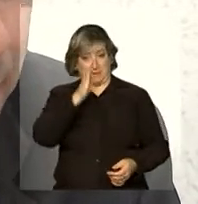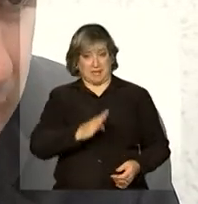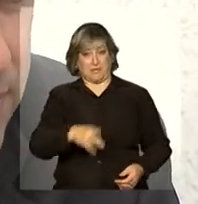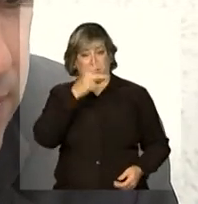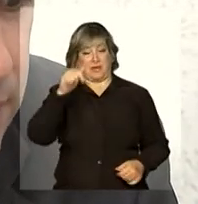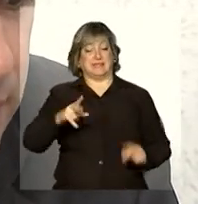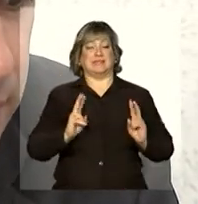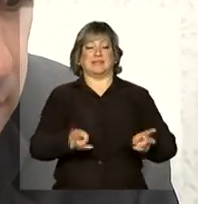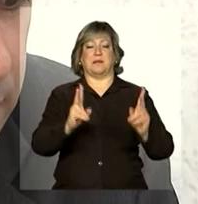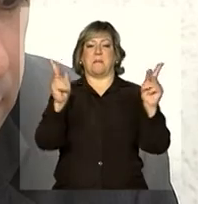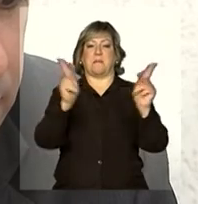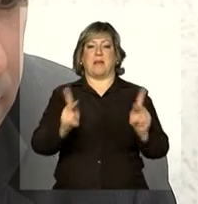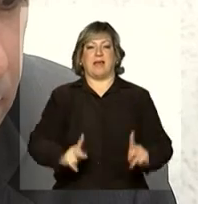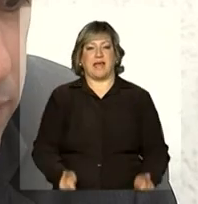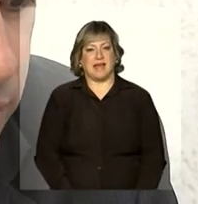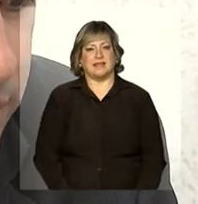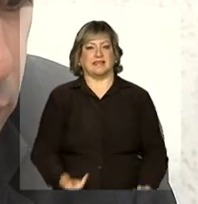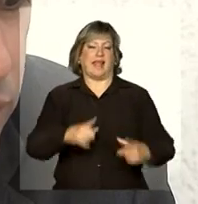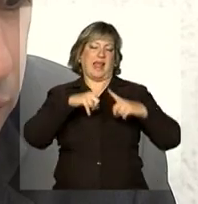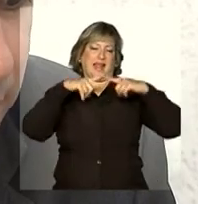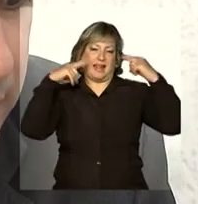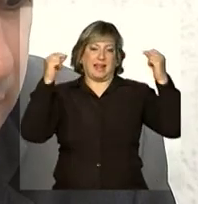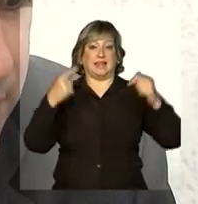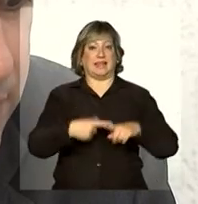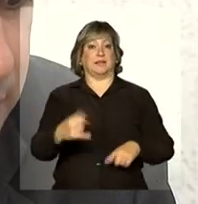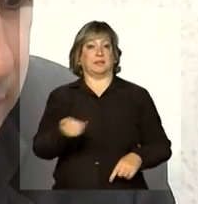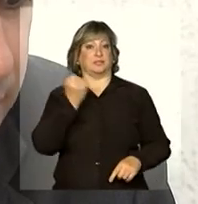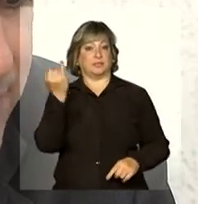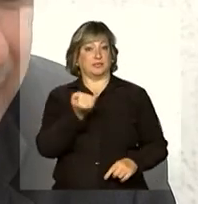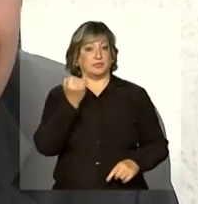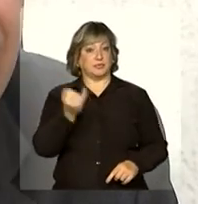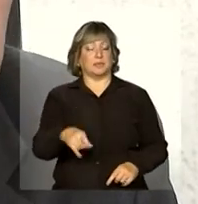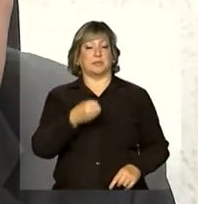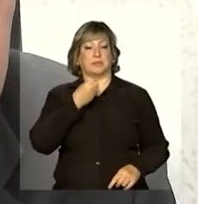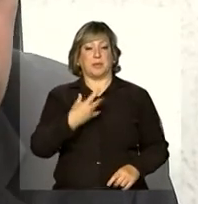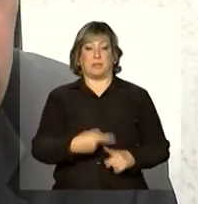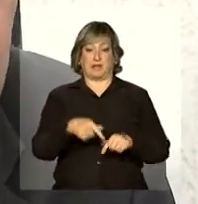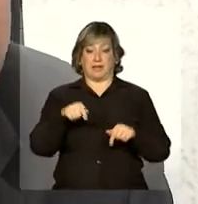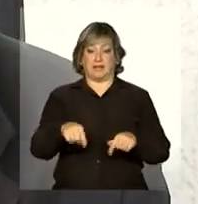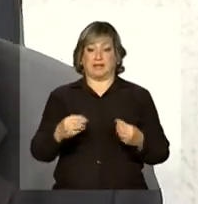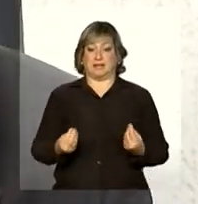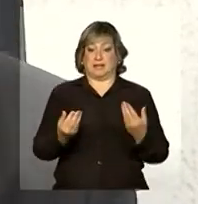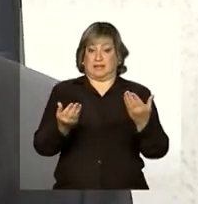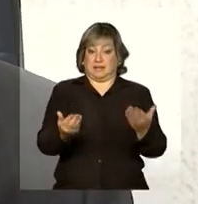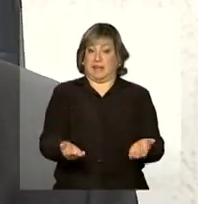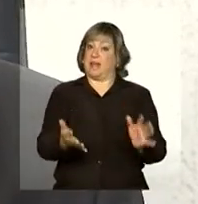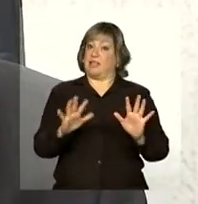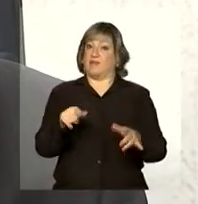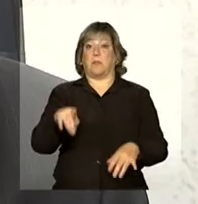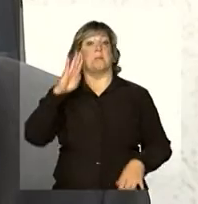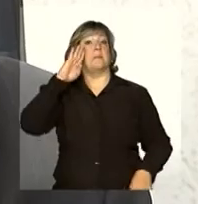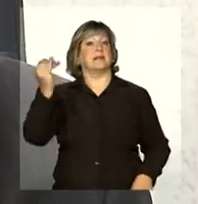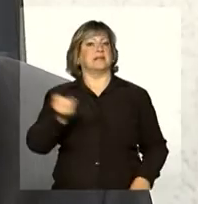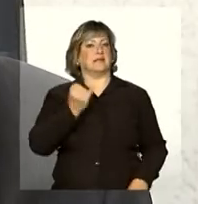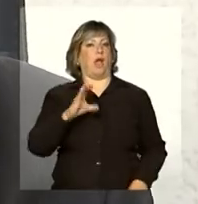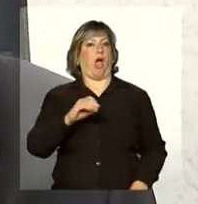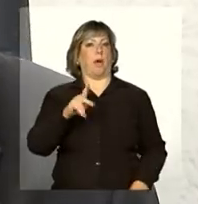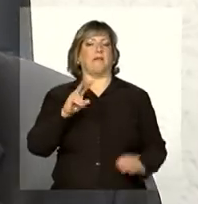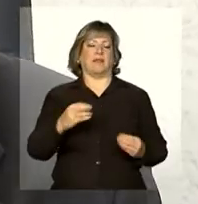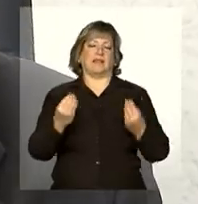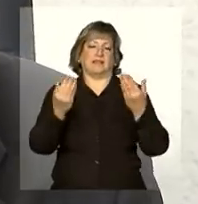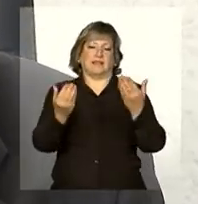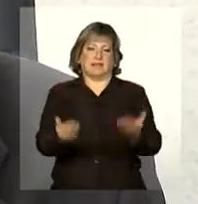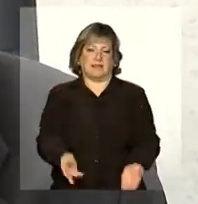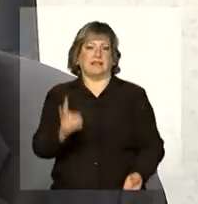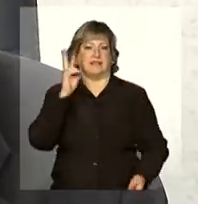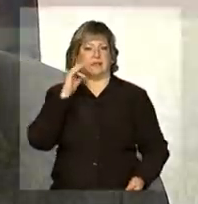uma cultura de paz. Então, são atributos fundamentais. Quer dizer, esse legado talvez seja o principal que a Copa vai deixar, um